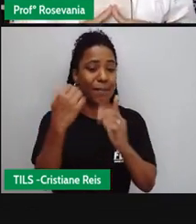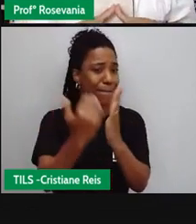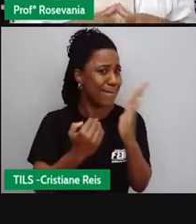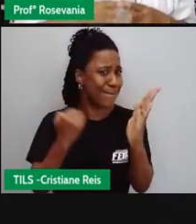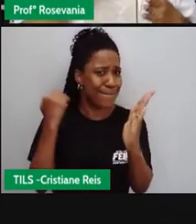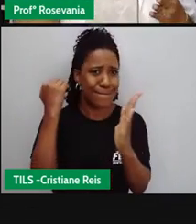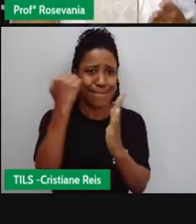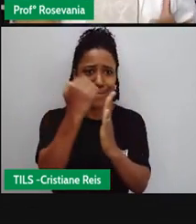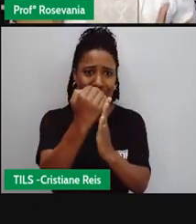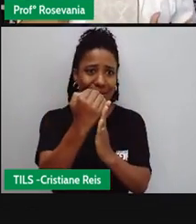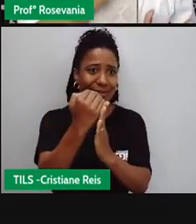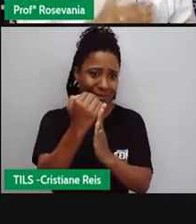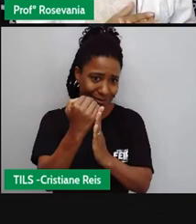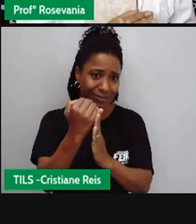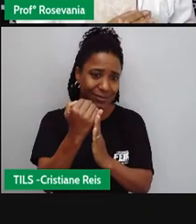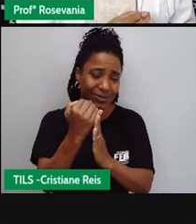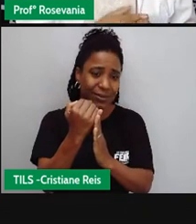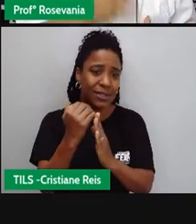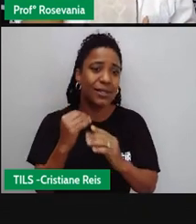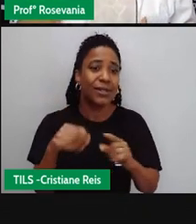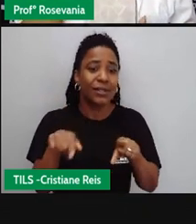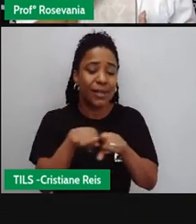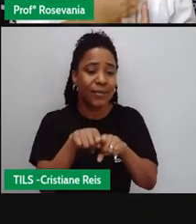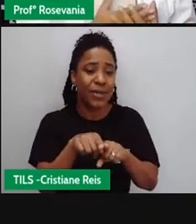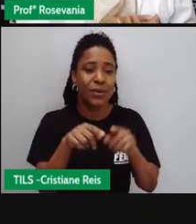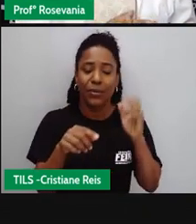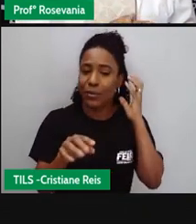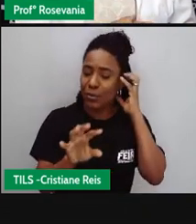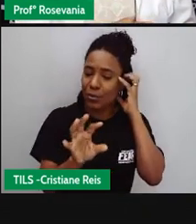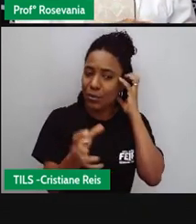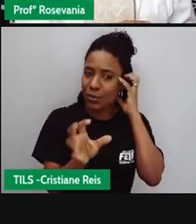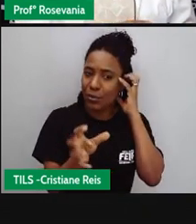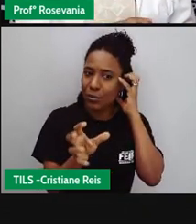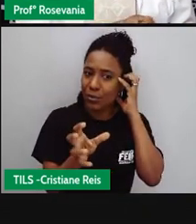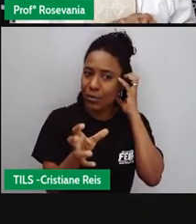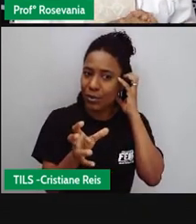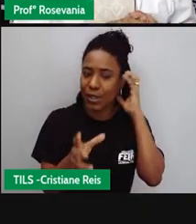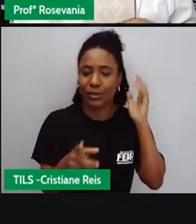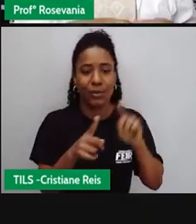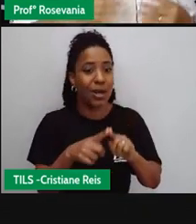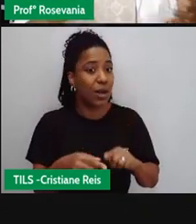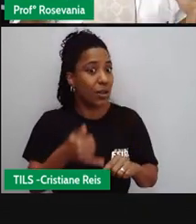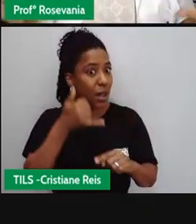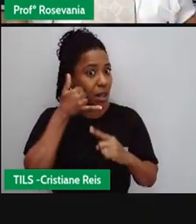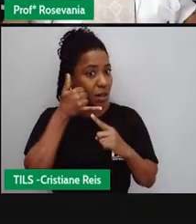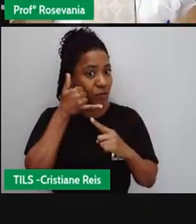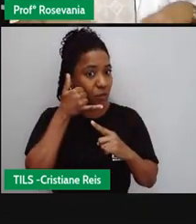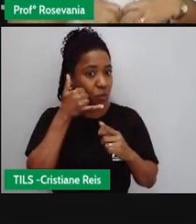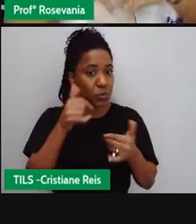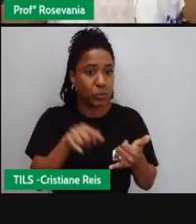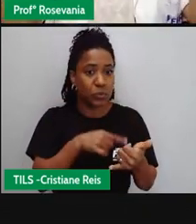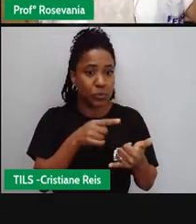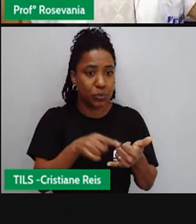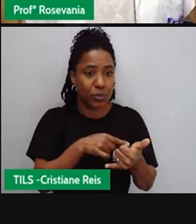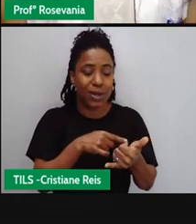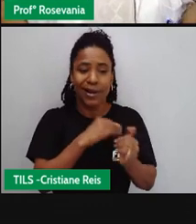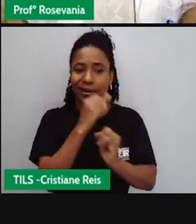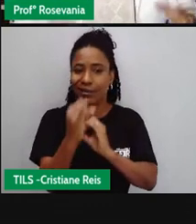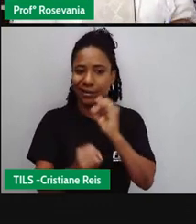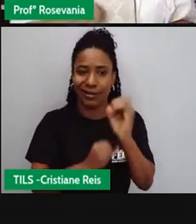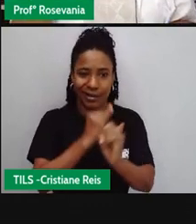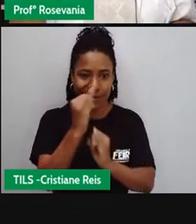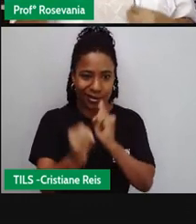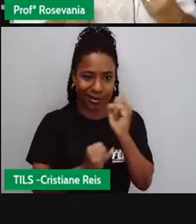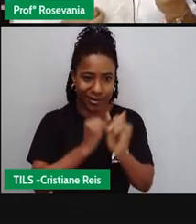qualidade disso é o rádio né a telefonia e a internet eles precisam estar